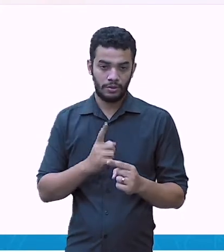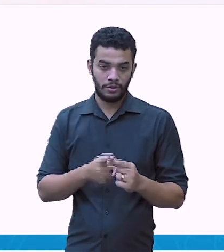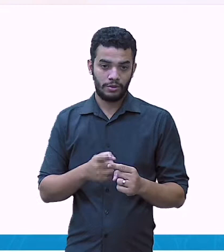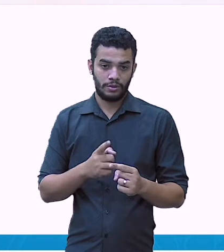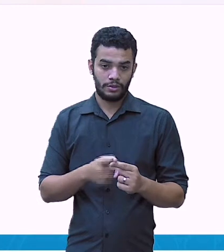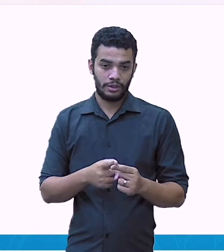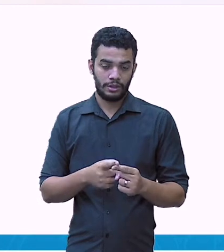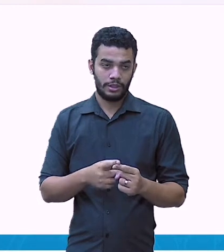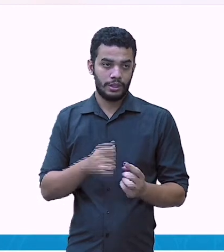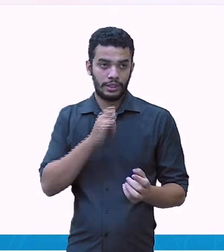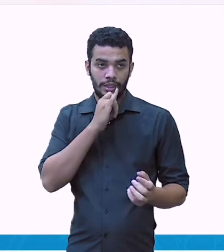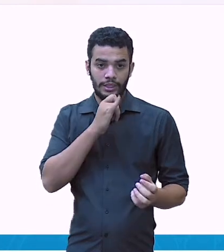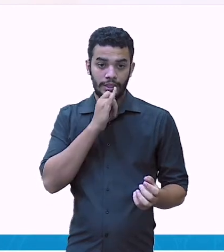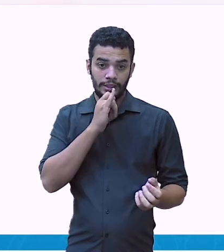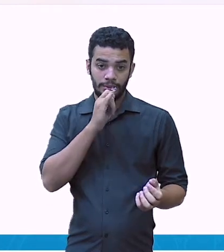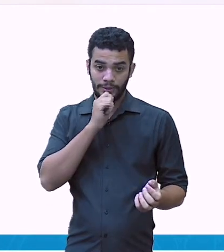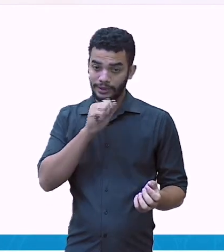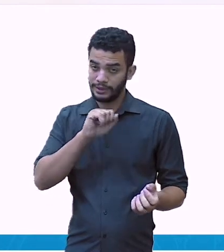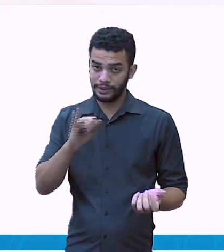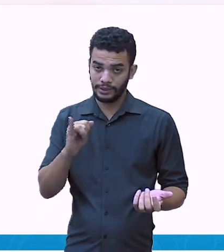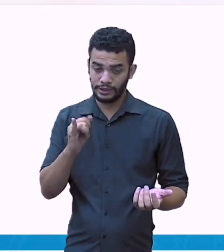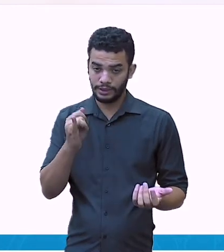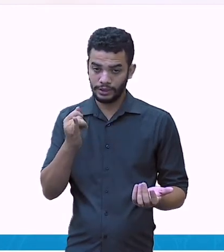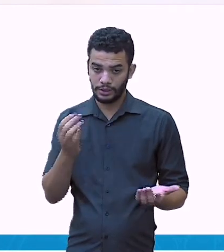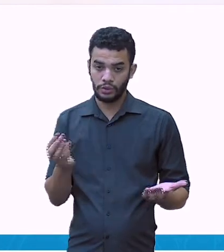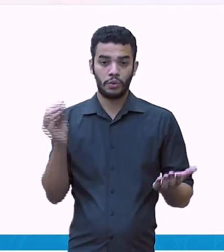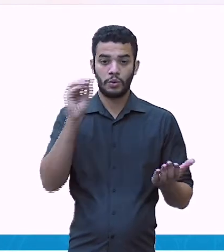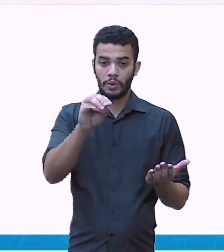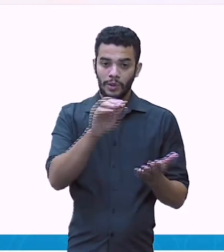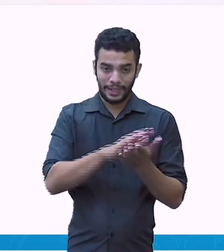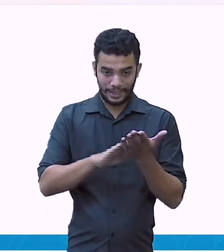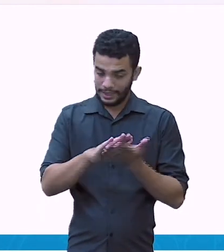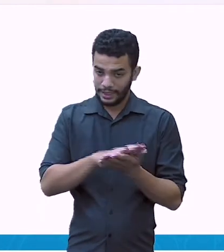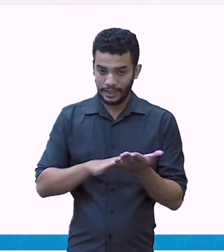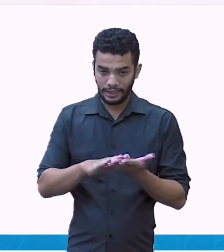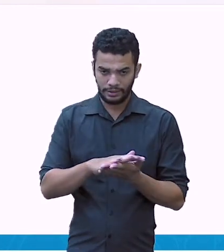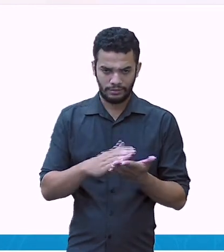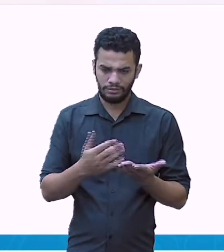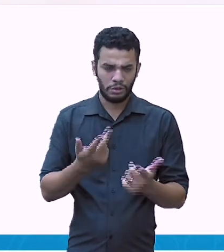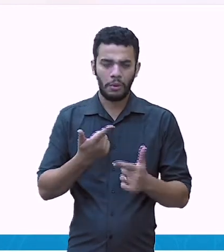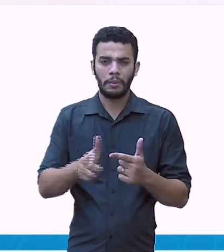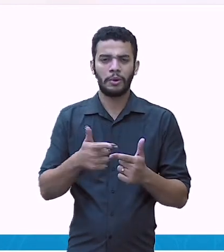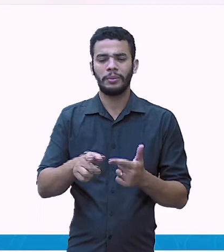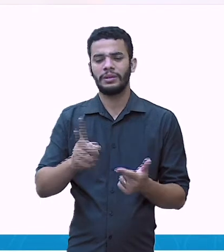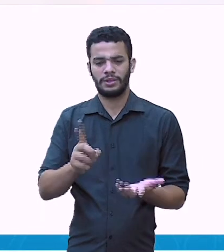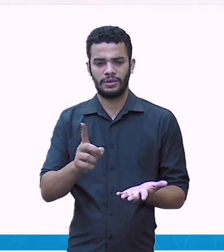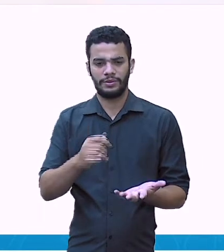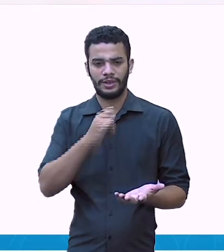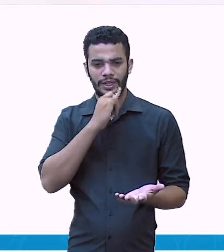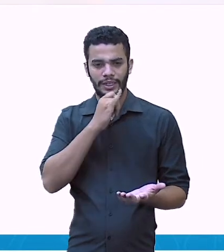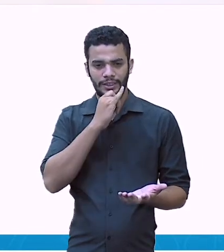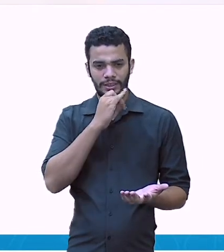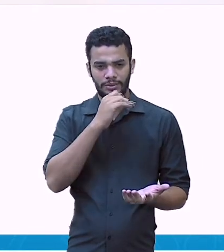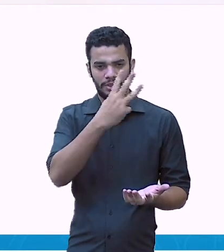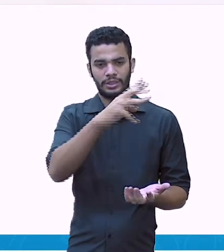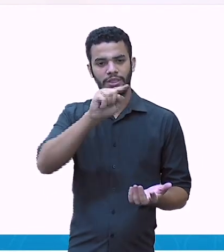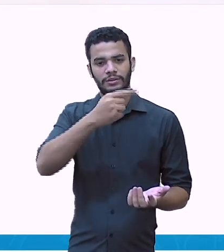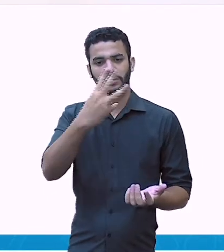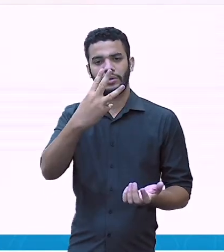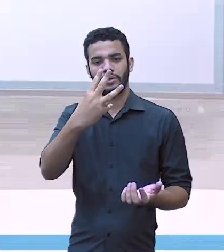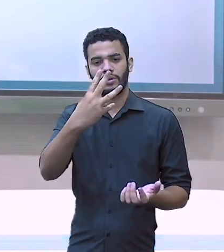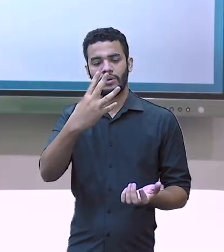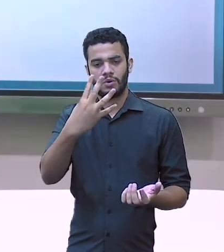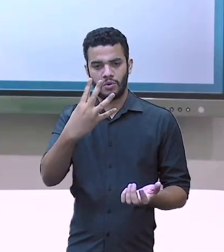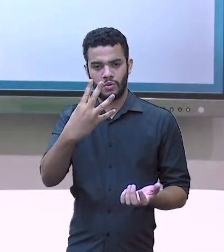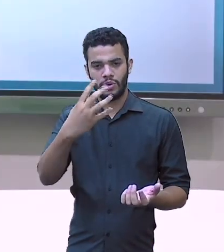tem problema. Desde que você saiba que ele existe, tá? Então, ó, 7 menos zero